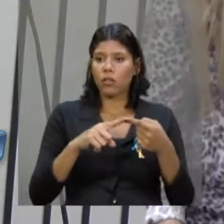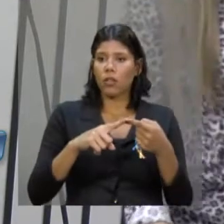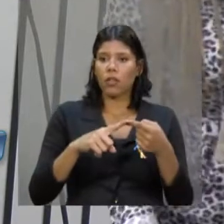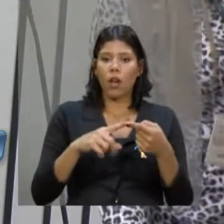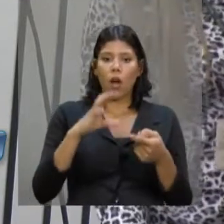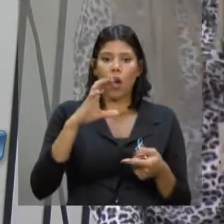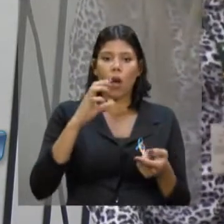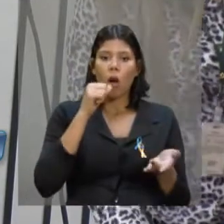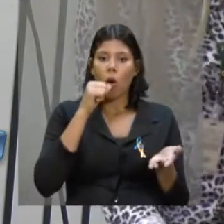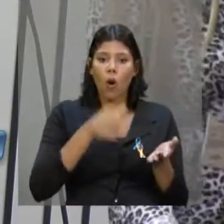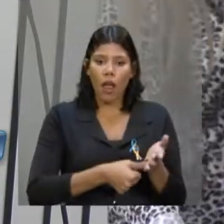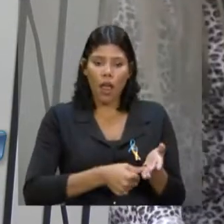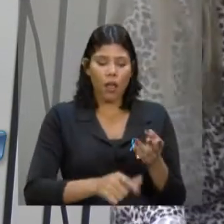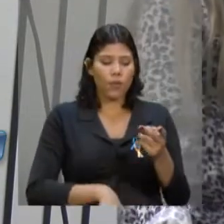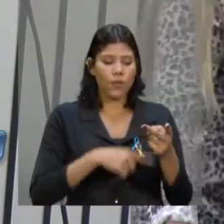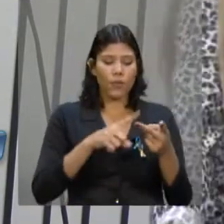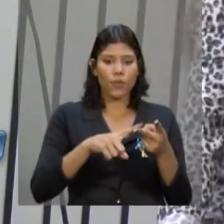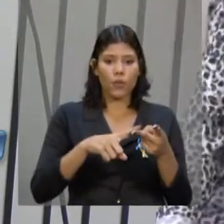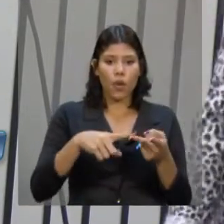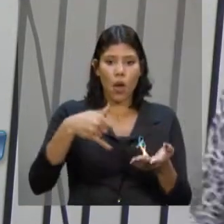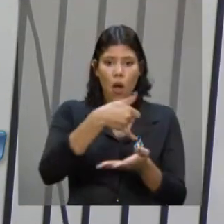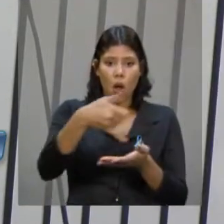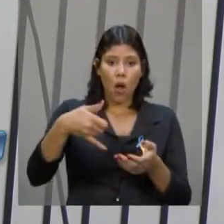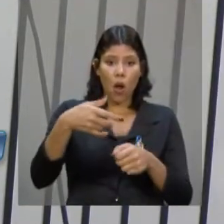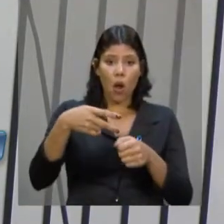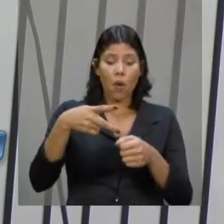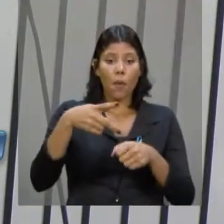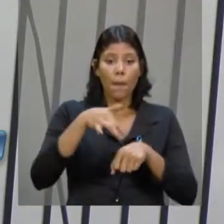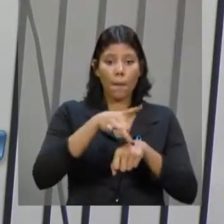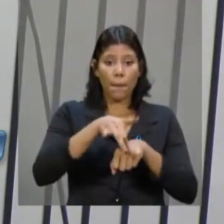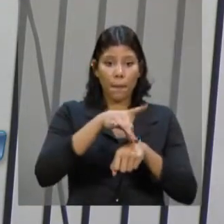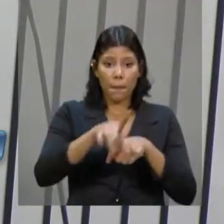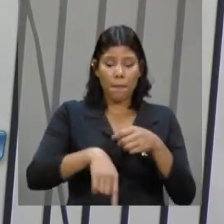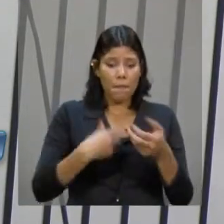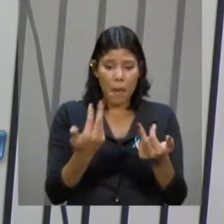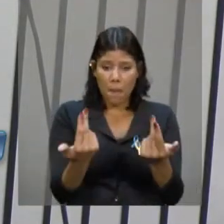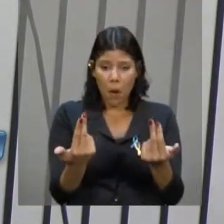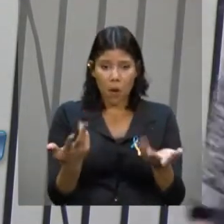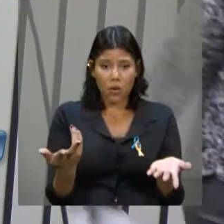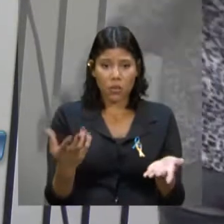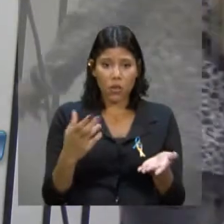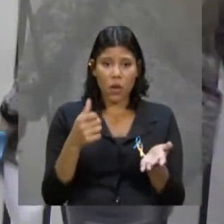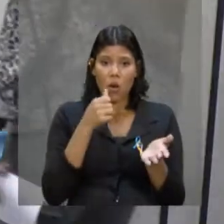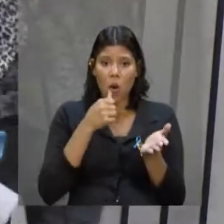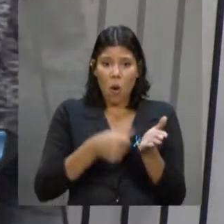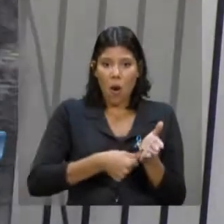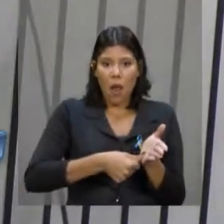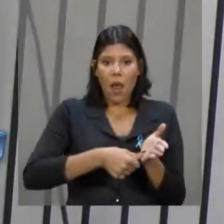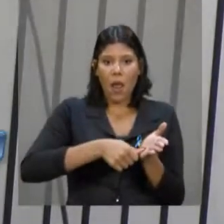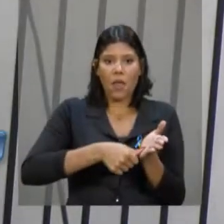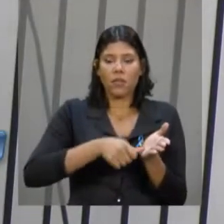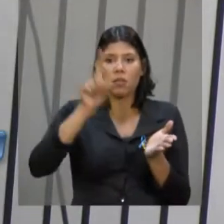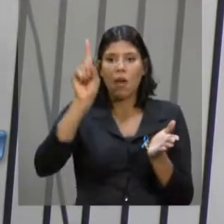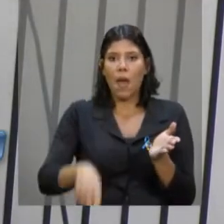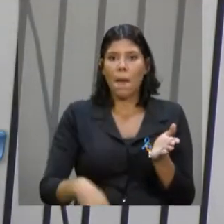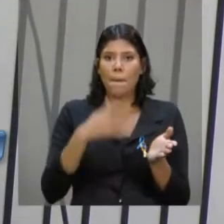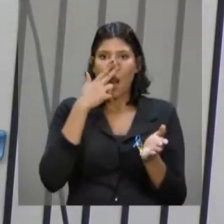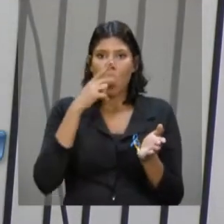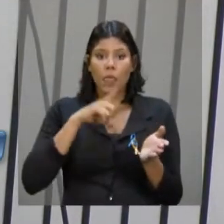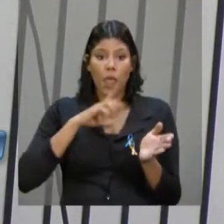Correios, muita gente não sabe. Os Correios não têm o privilégio de monopólio, de encomenda, não.